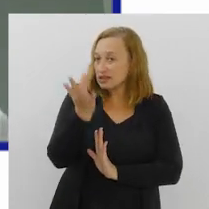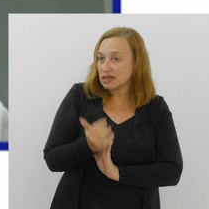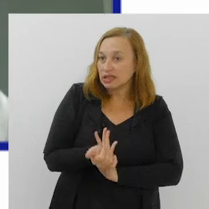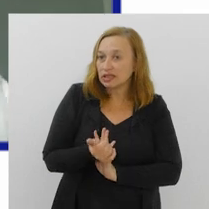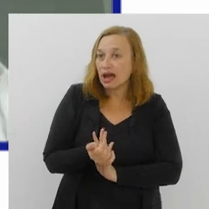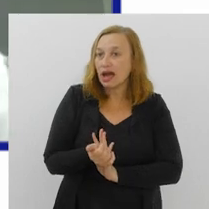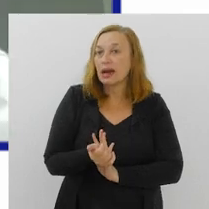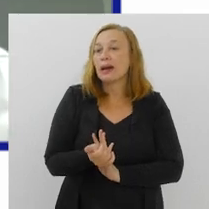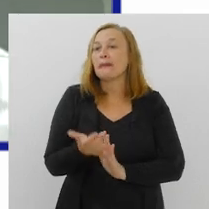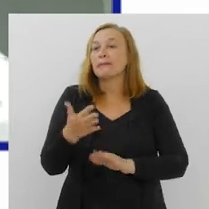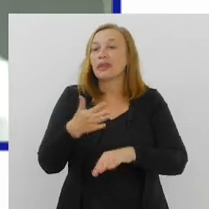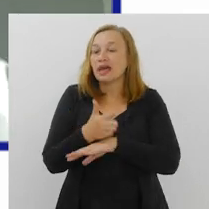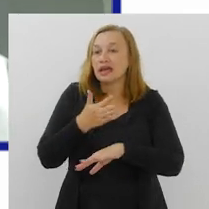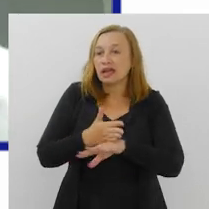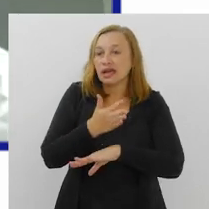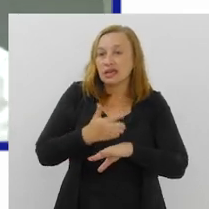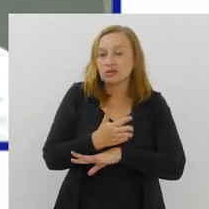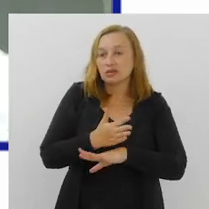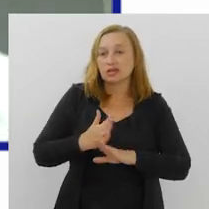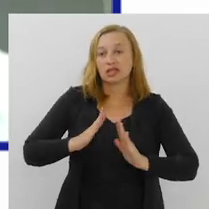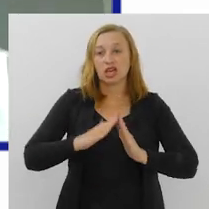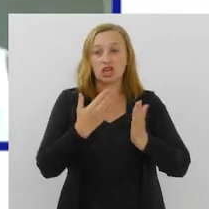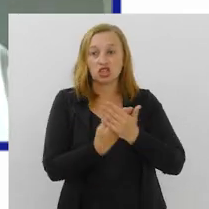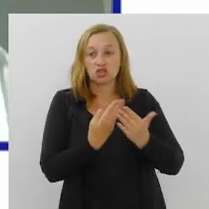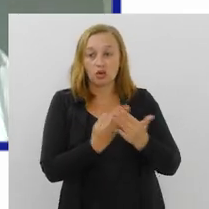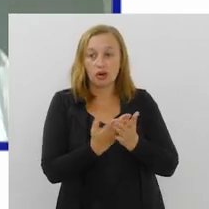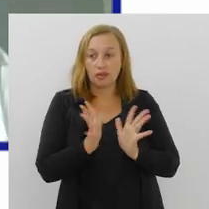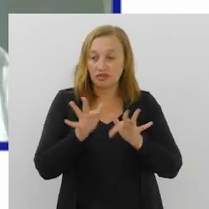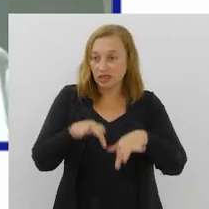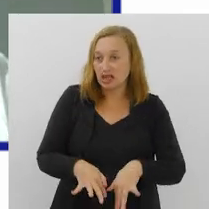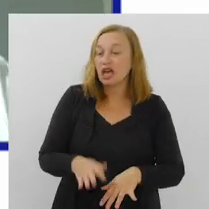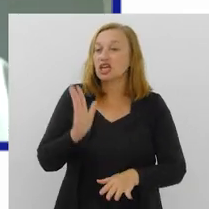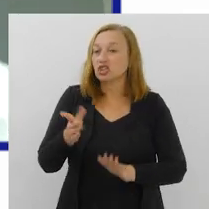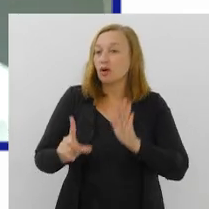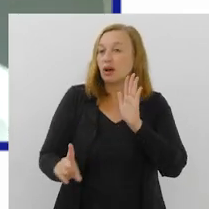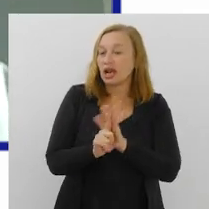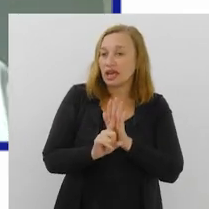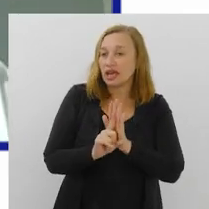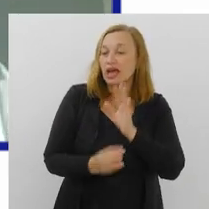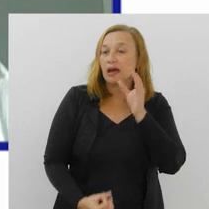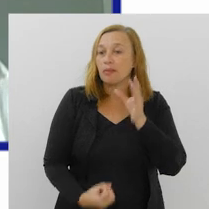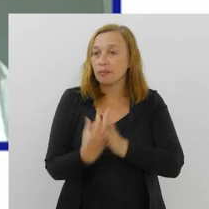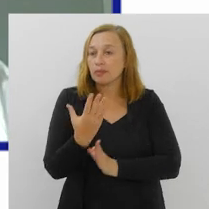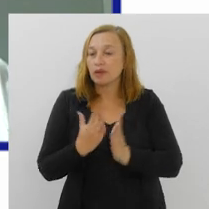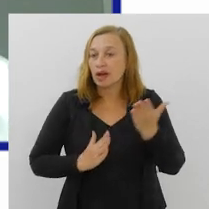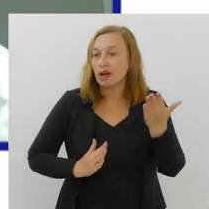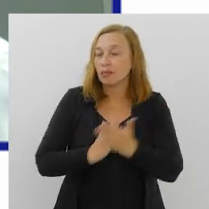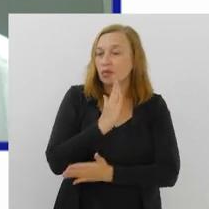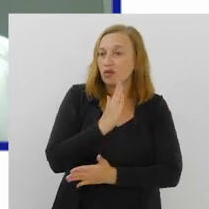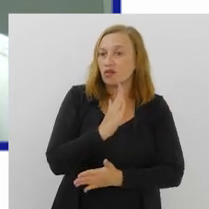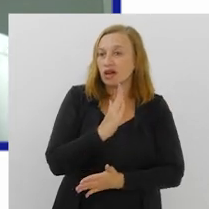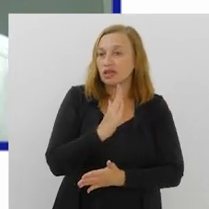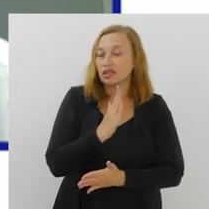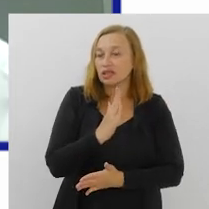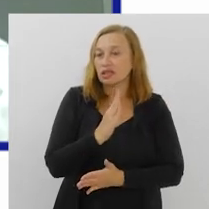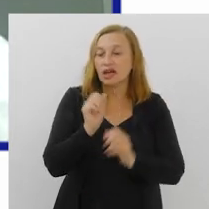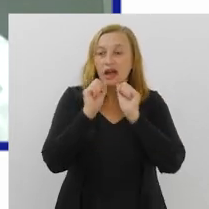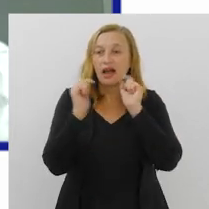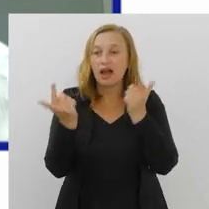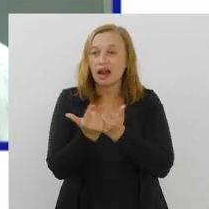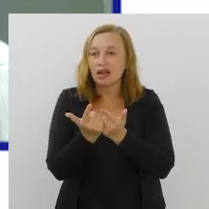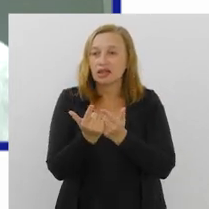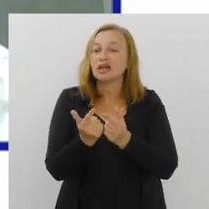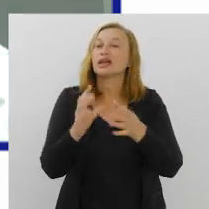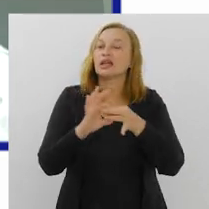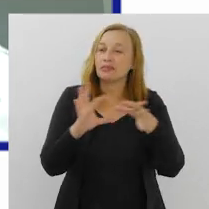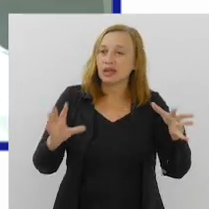essa questão dos jovens. Nós fizemos uma lei que já foi aprovada pela Assembleia Legislativa e